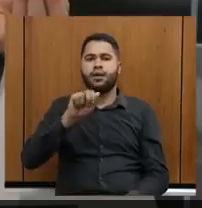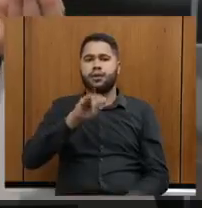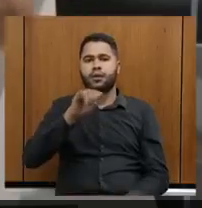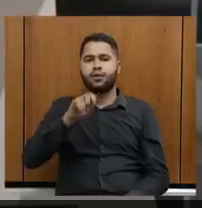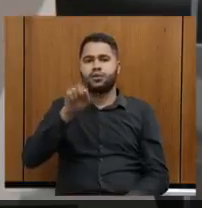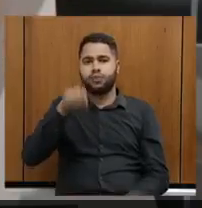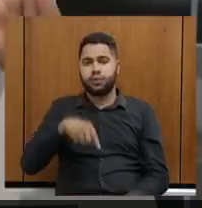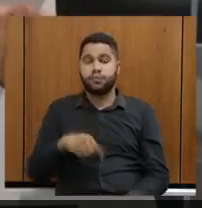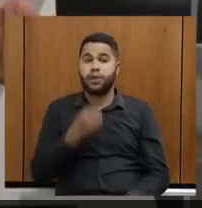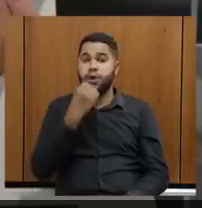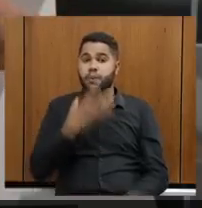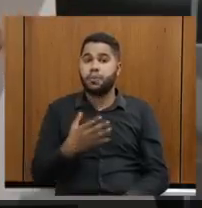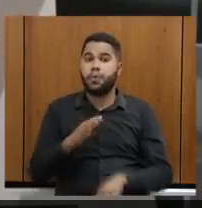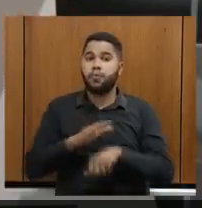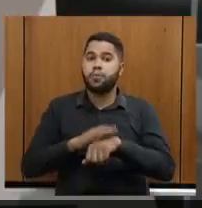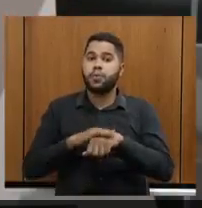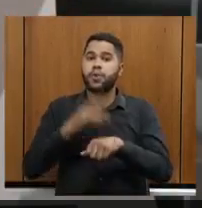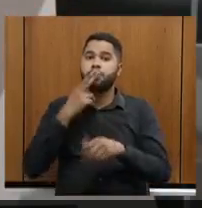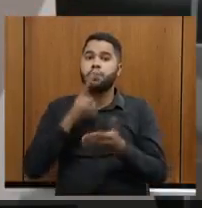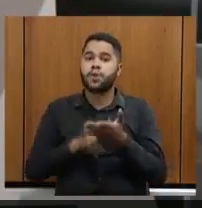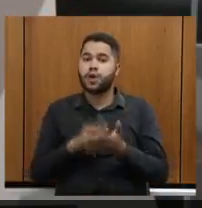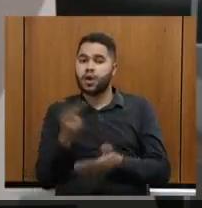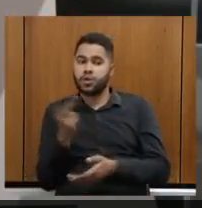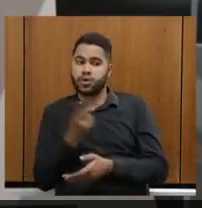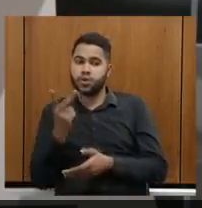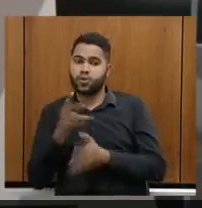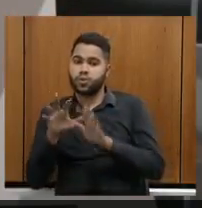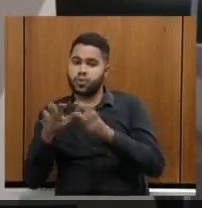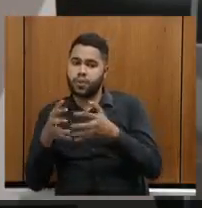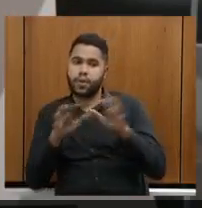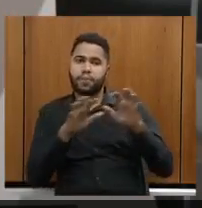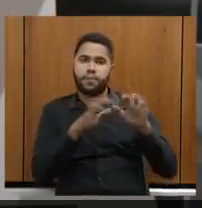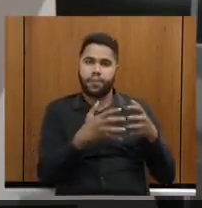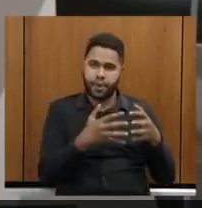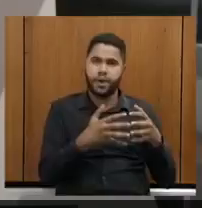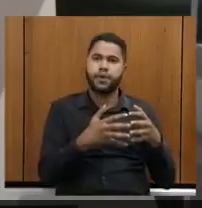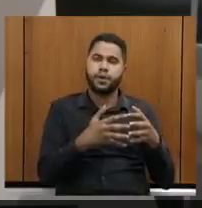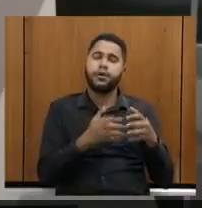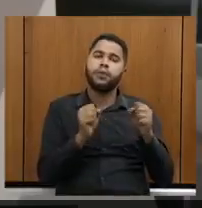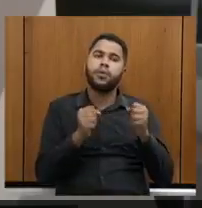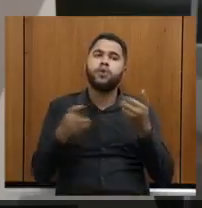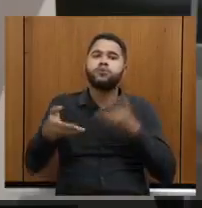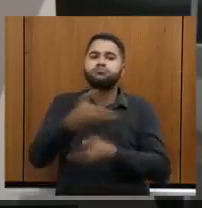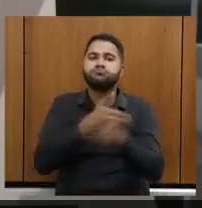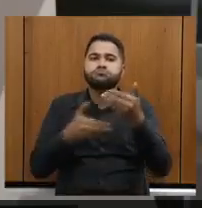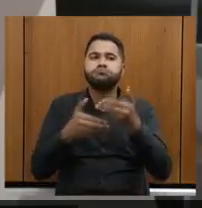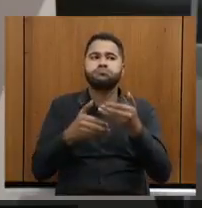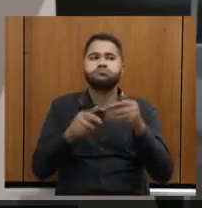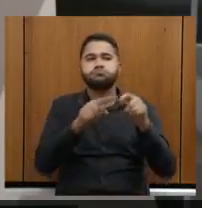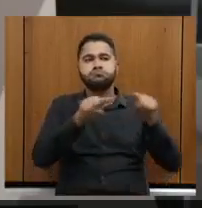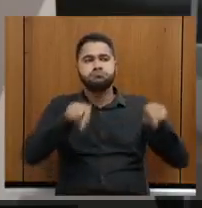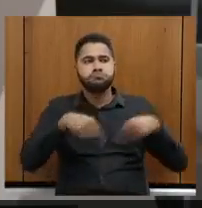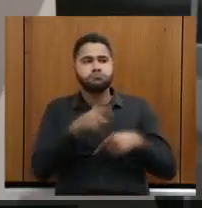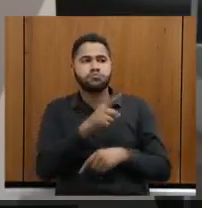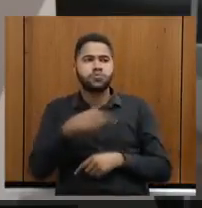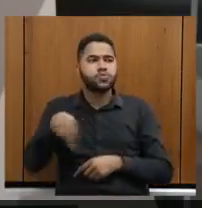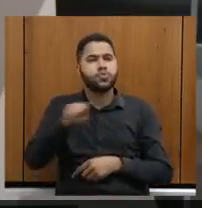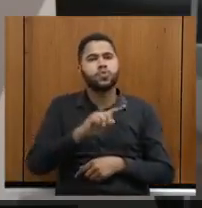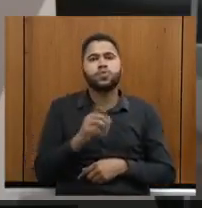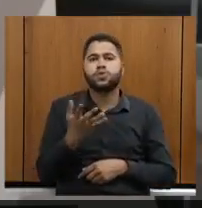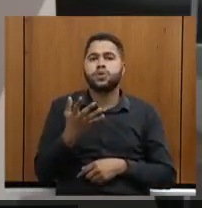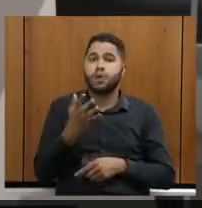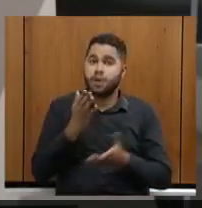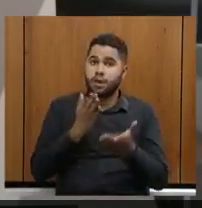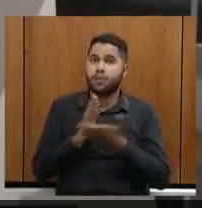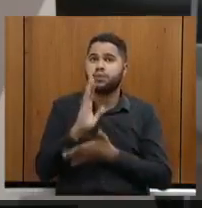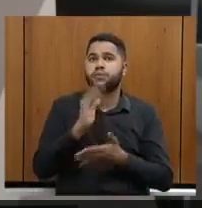carta das duas comissões, ensejando, Maristela, podia articular com os gabinetes, se assim os senhores aprovarem,